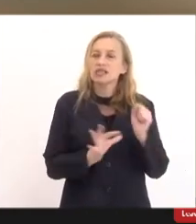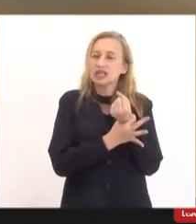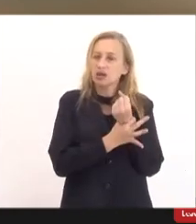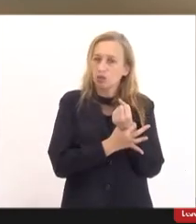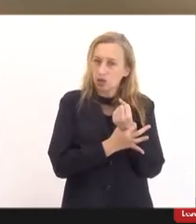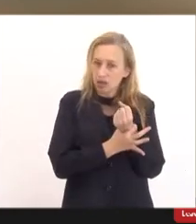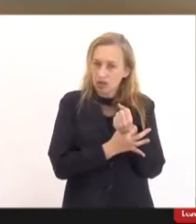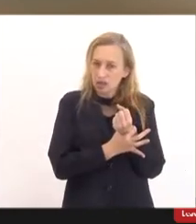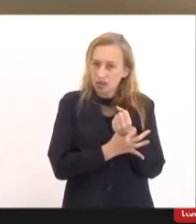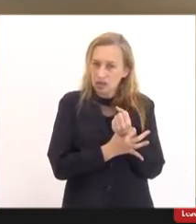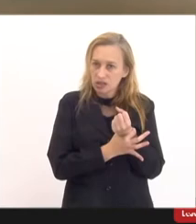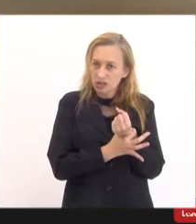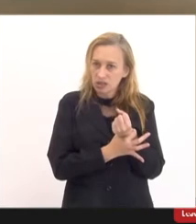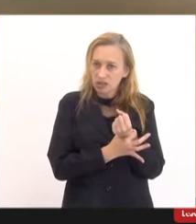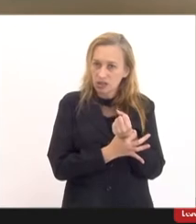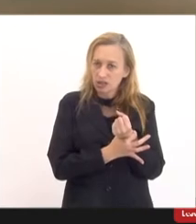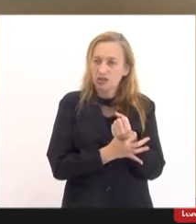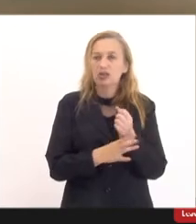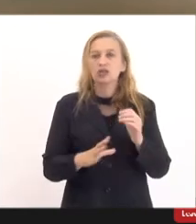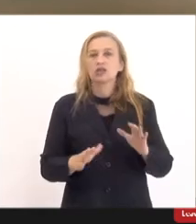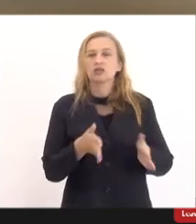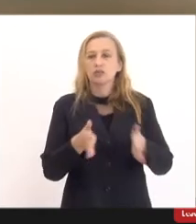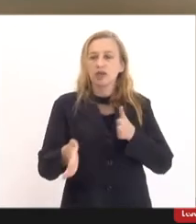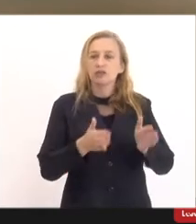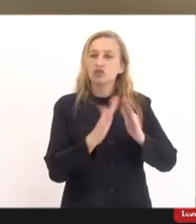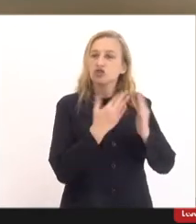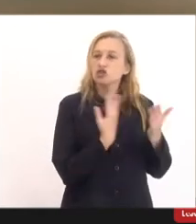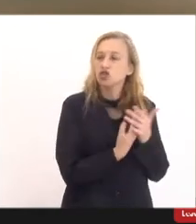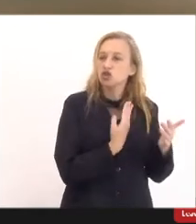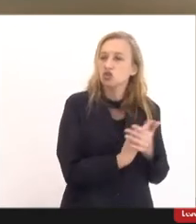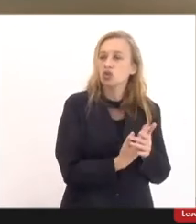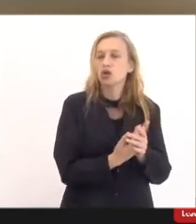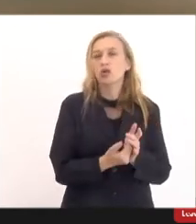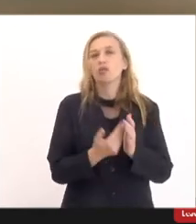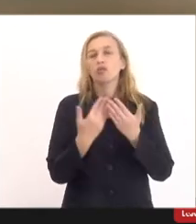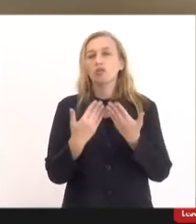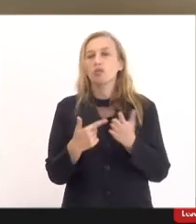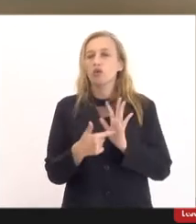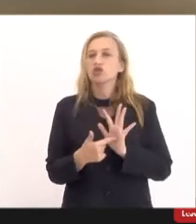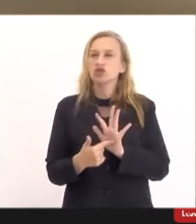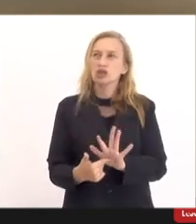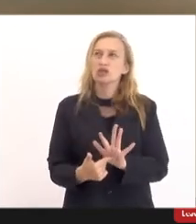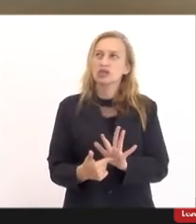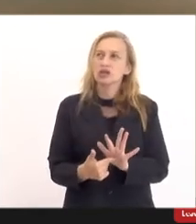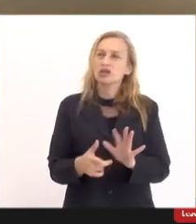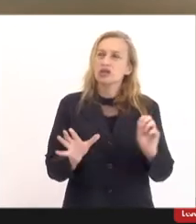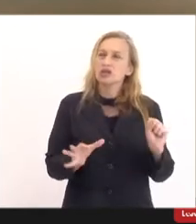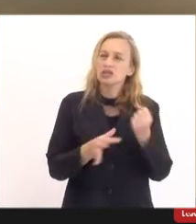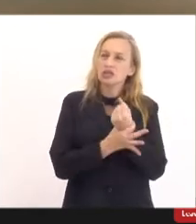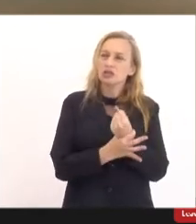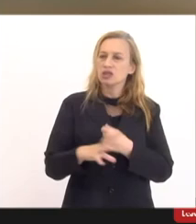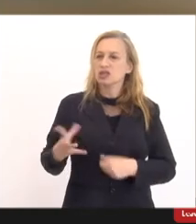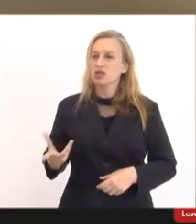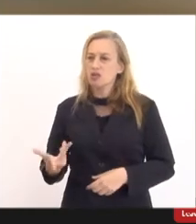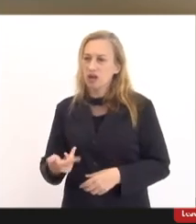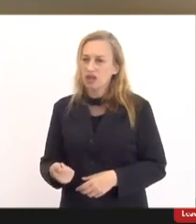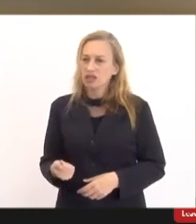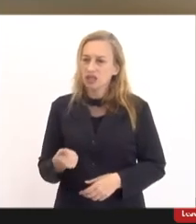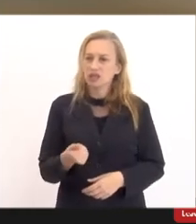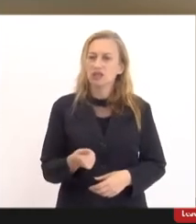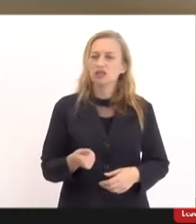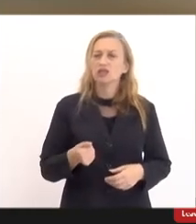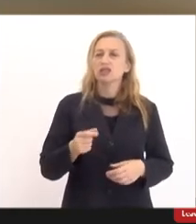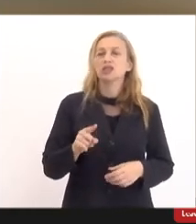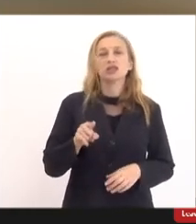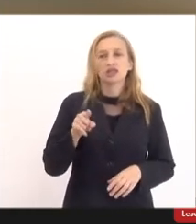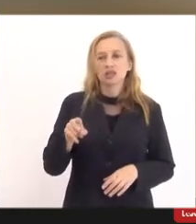e perene de escolas e demonstrações de segurança e eficácia. A partir desse